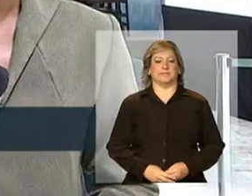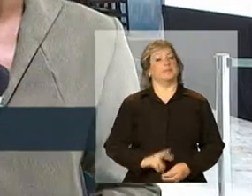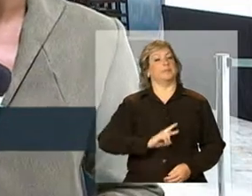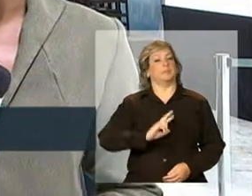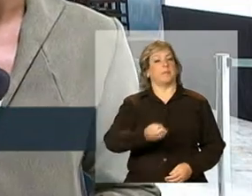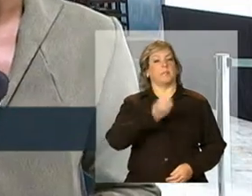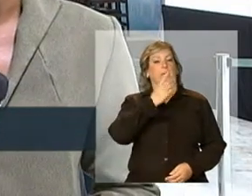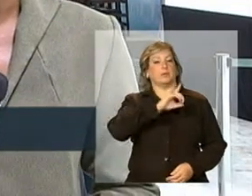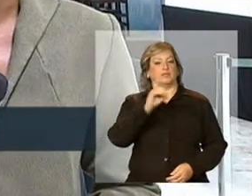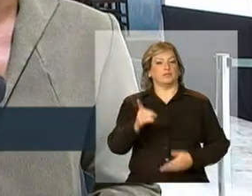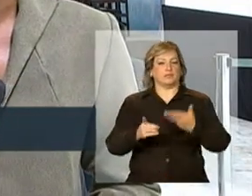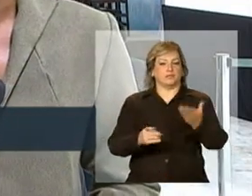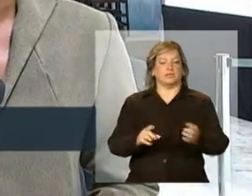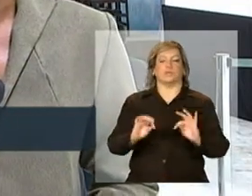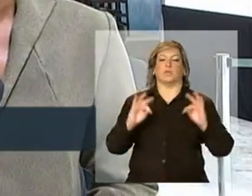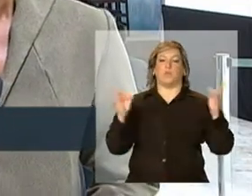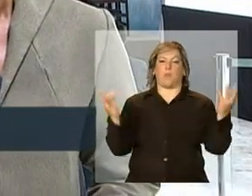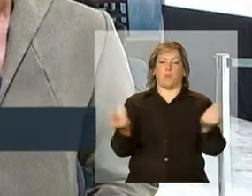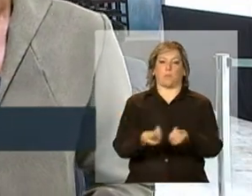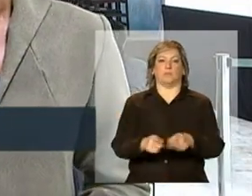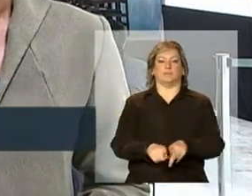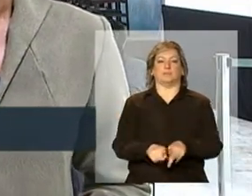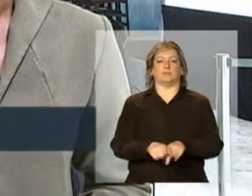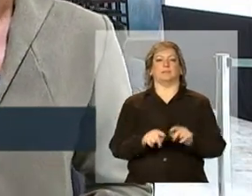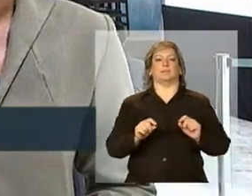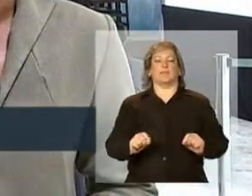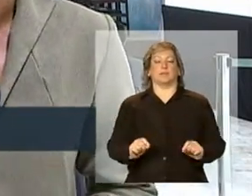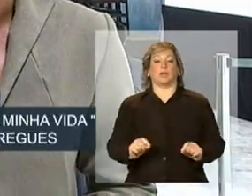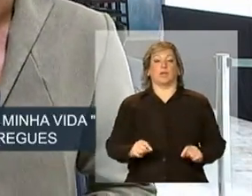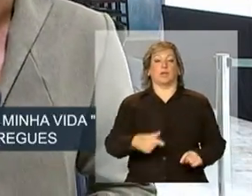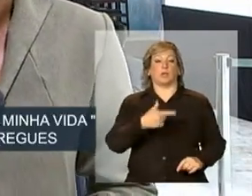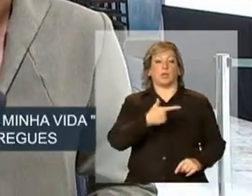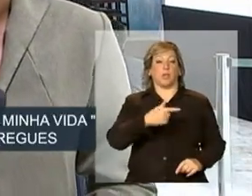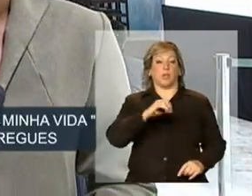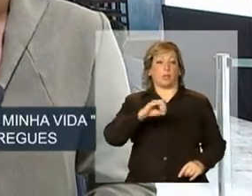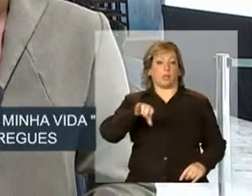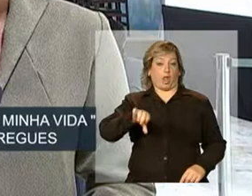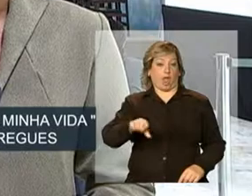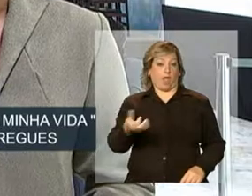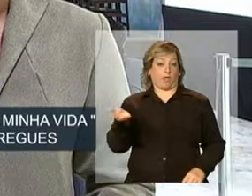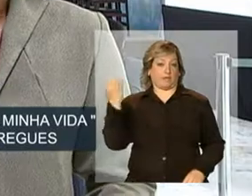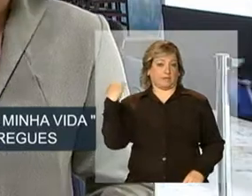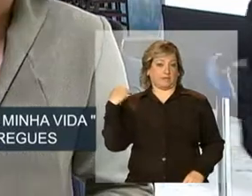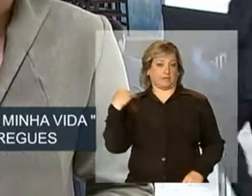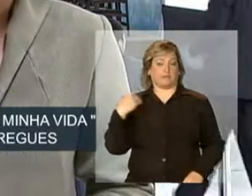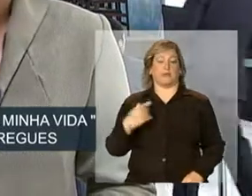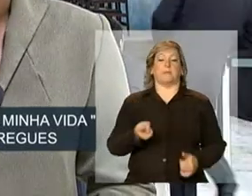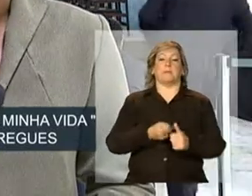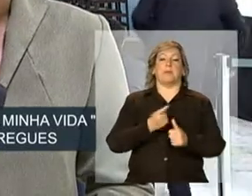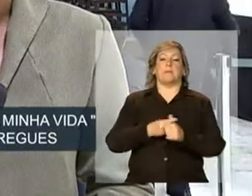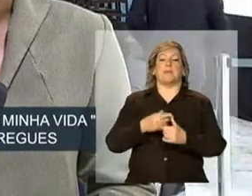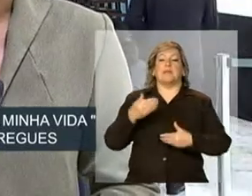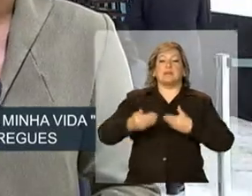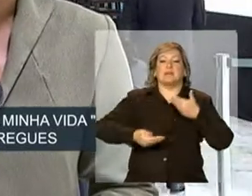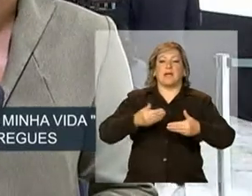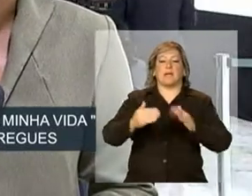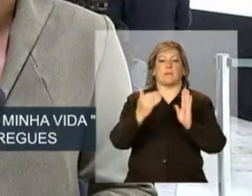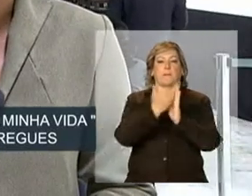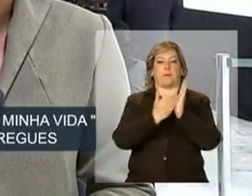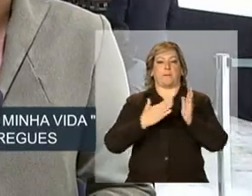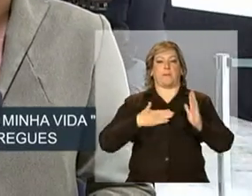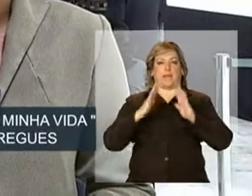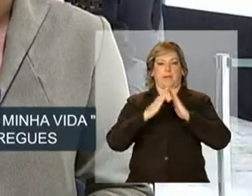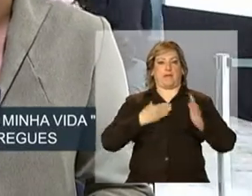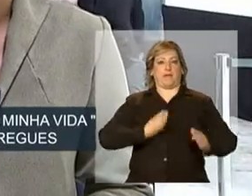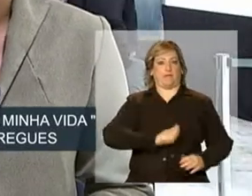Bom dia, Malu, bom dia a todos. Malu, em 2009, quando a primeira etapa do programa Minha Casa